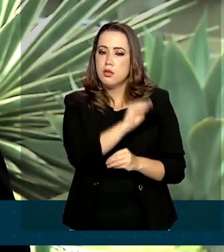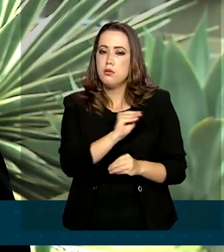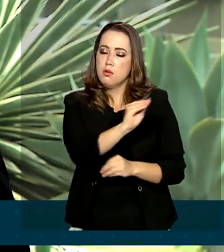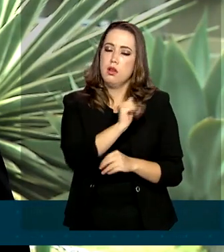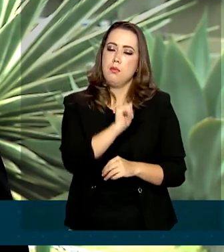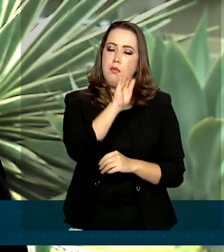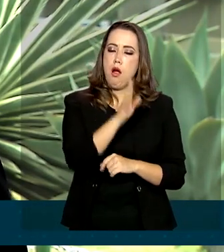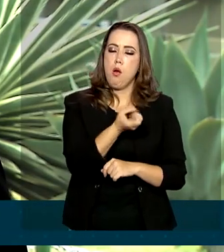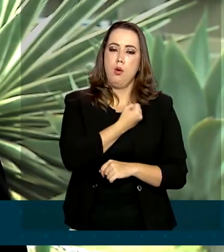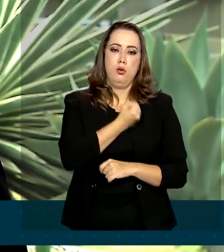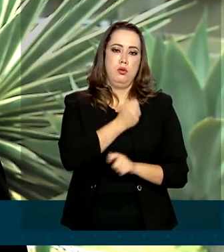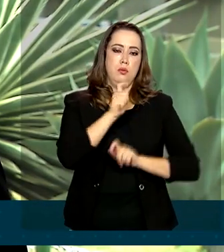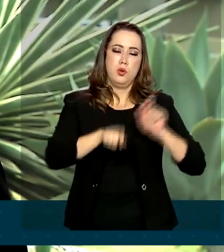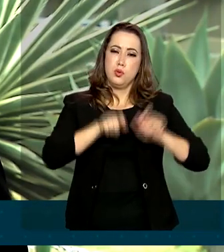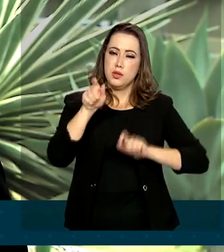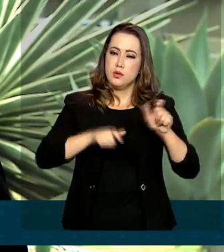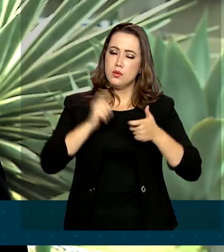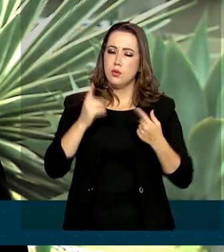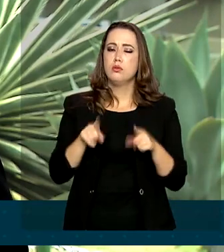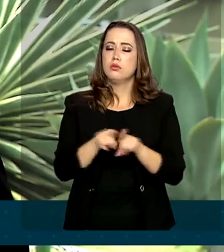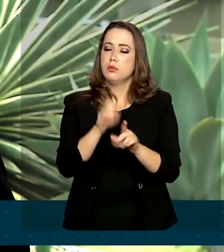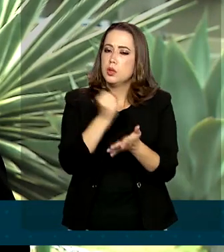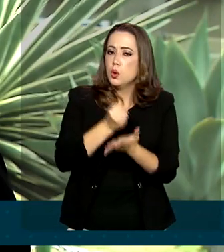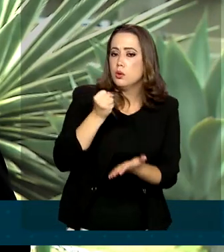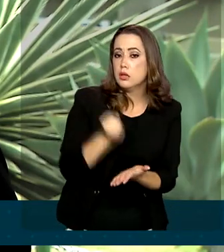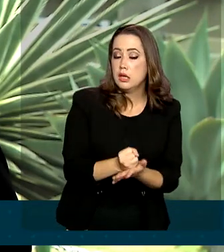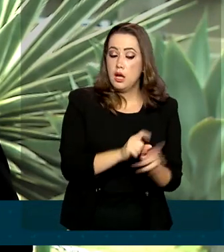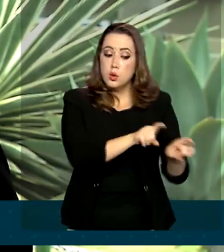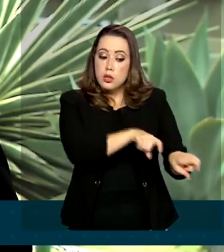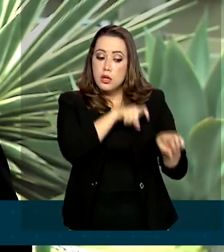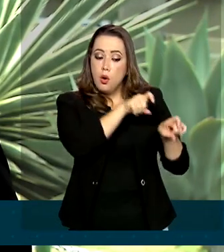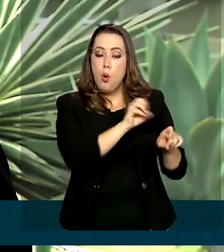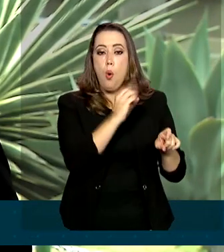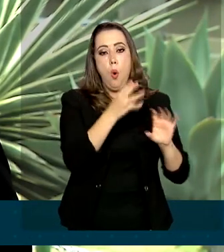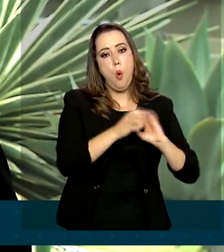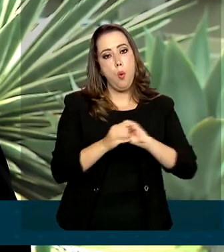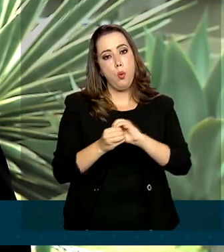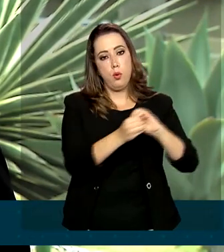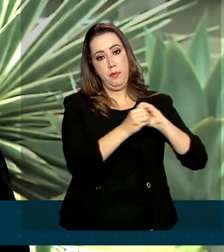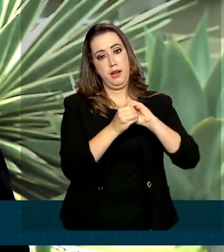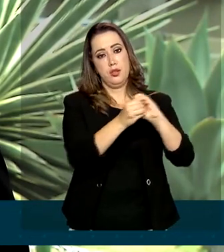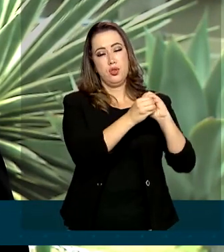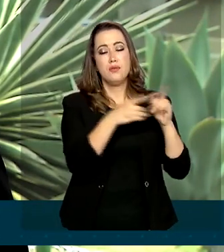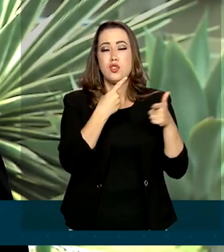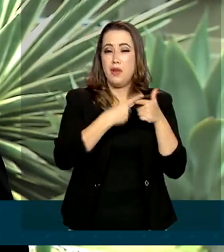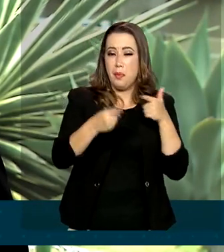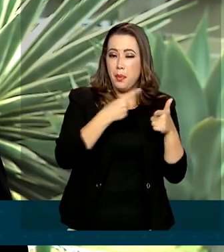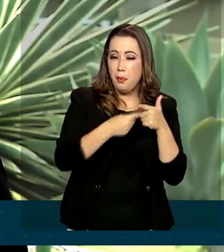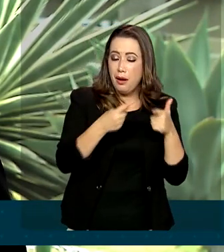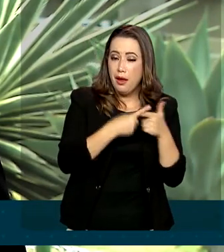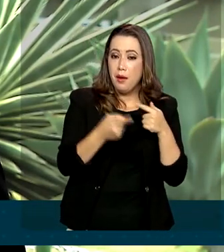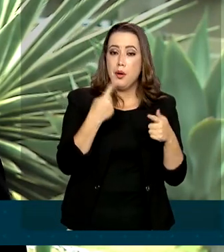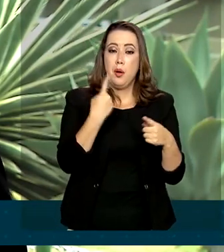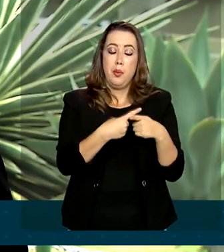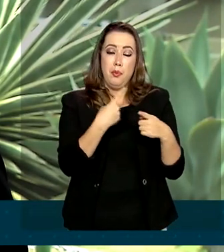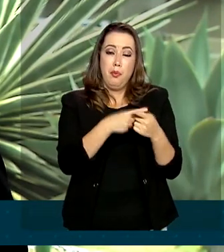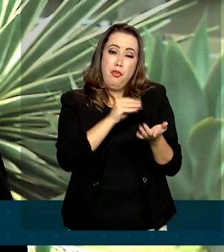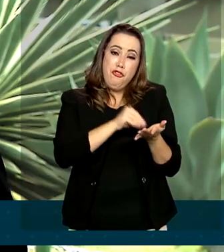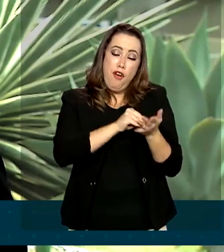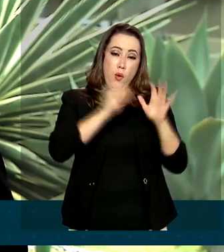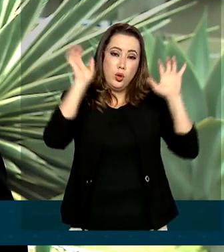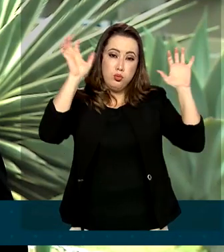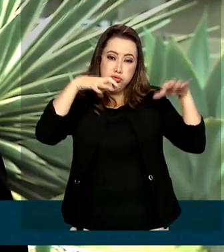Lembrando que a medida vale para contratos de produtores e cooperativas que tiveram prejuízos devido à seca ou